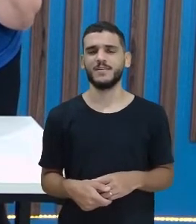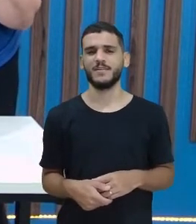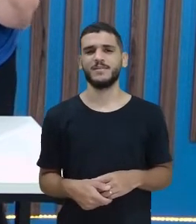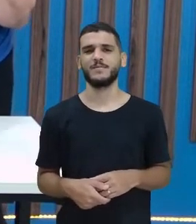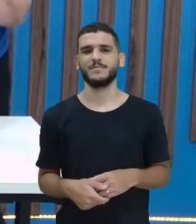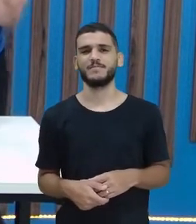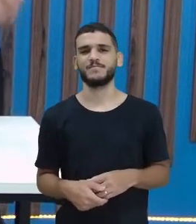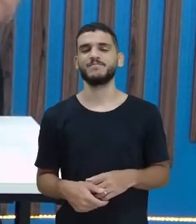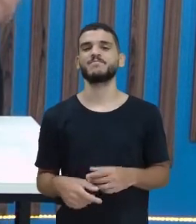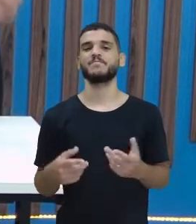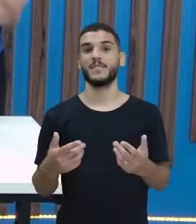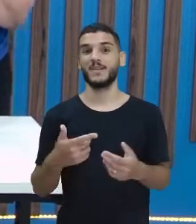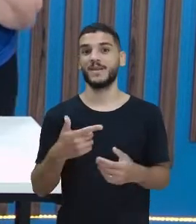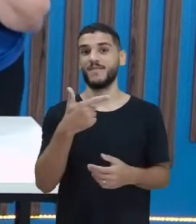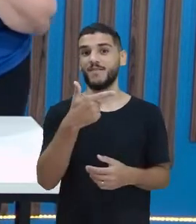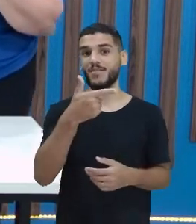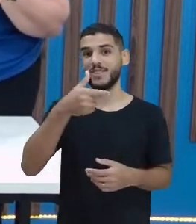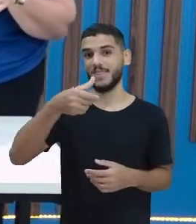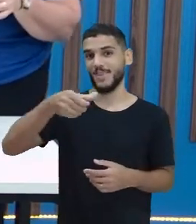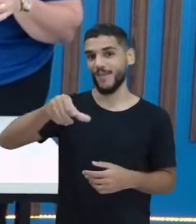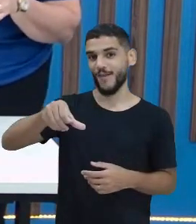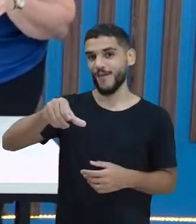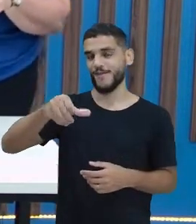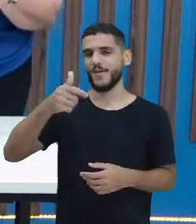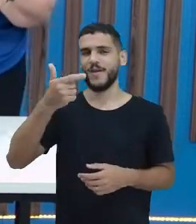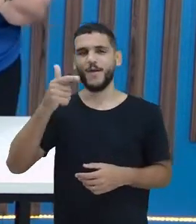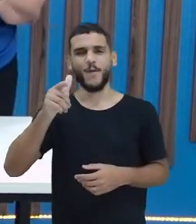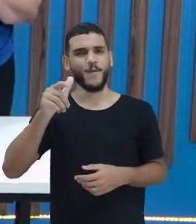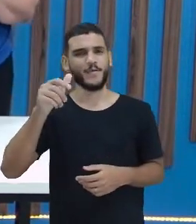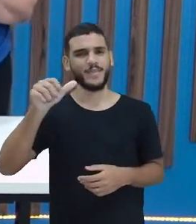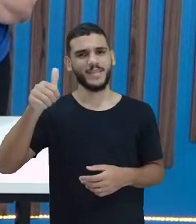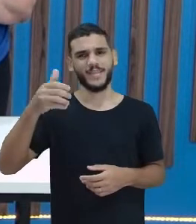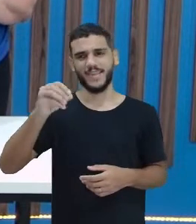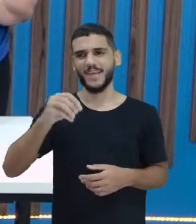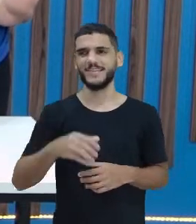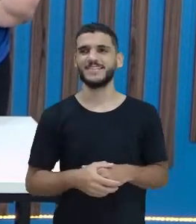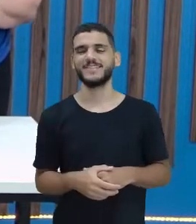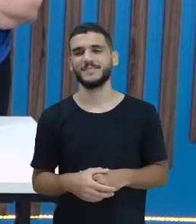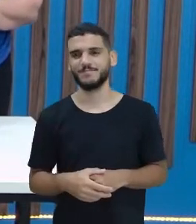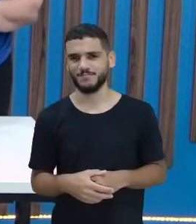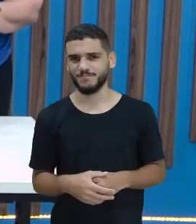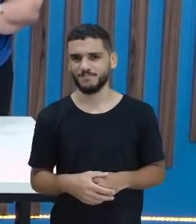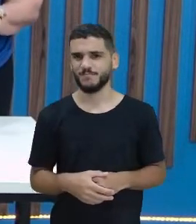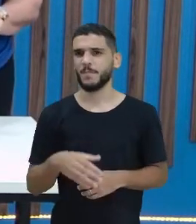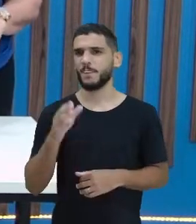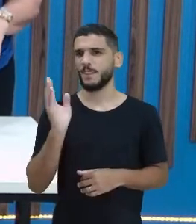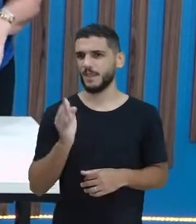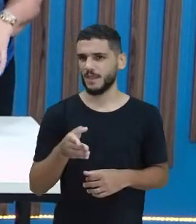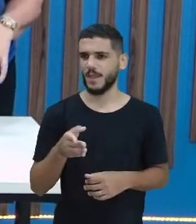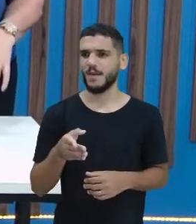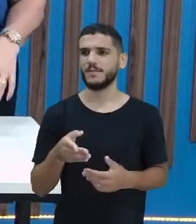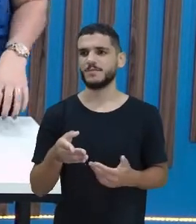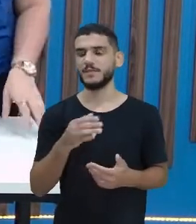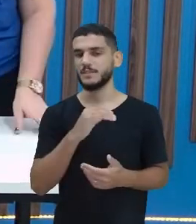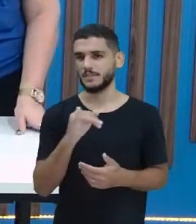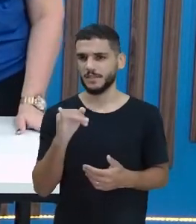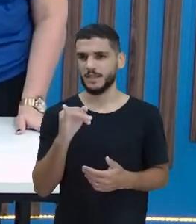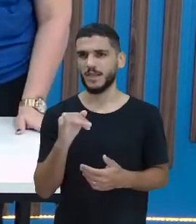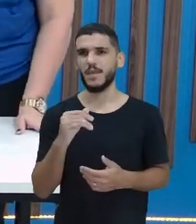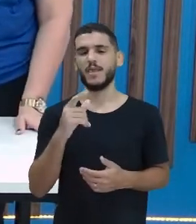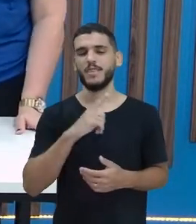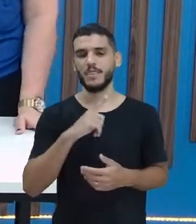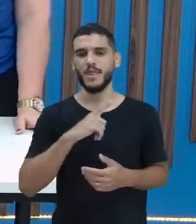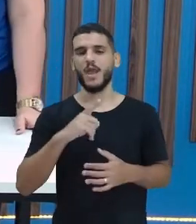Tirou A senhora ganhou, professora. Olha aí, tá vendo? Tirou 10. Eu tirei 29. A gente já descobriu. se você for olhar num quadro